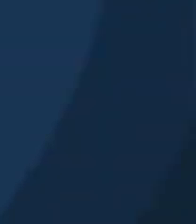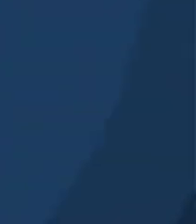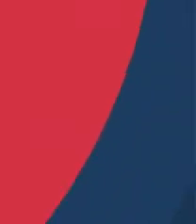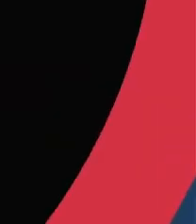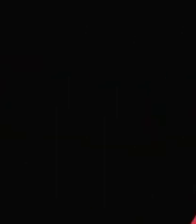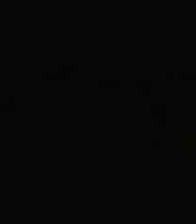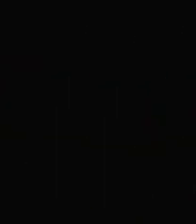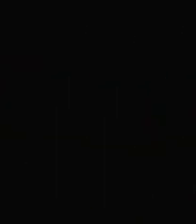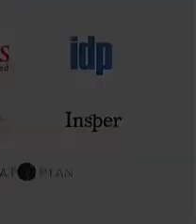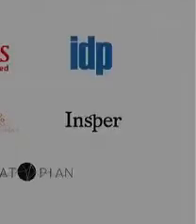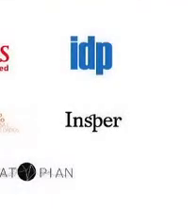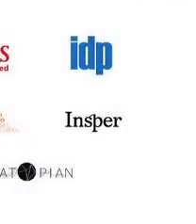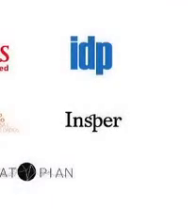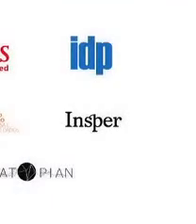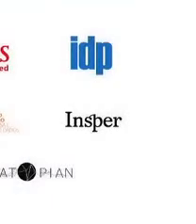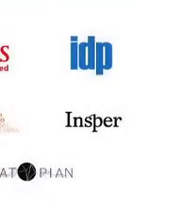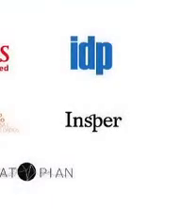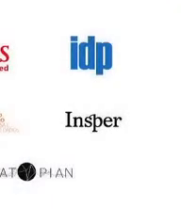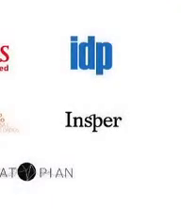Transcrição Negri